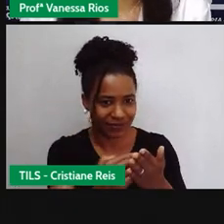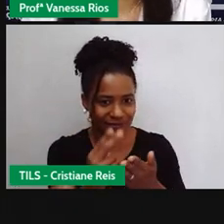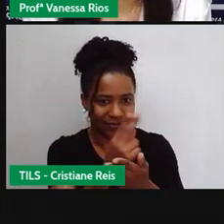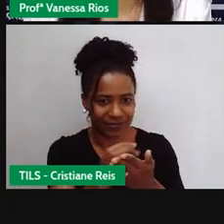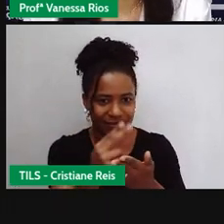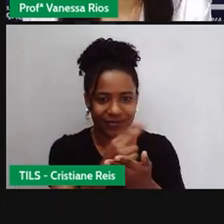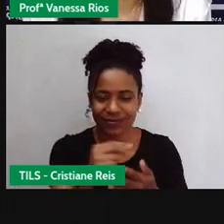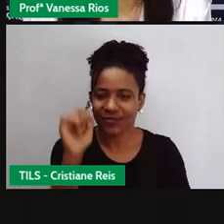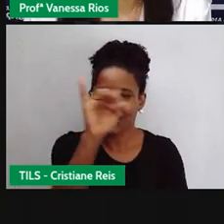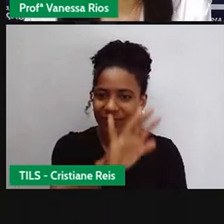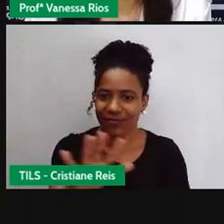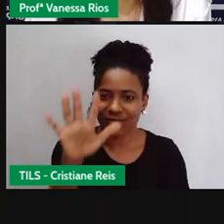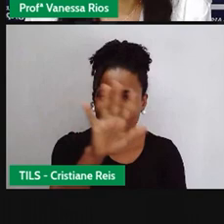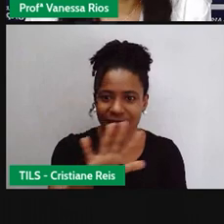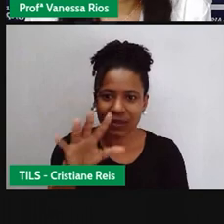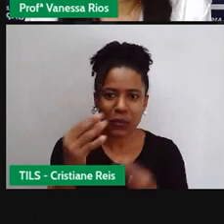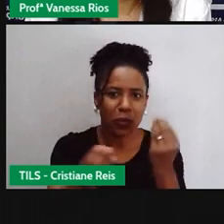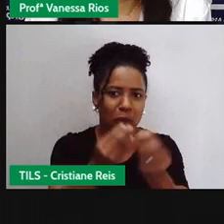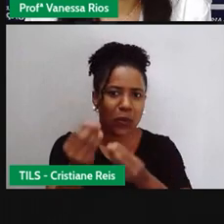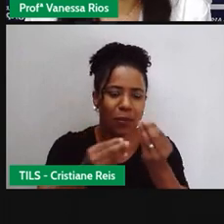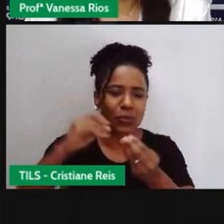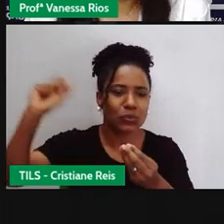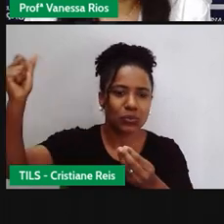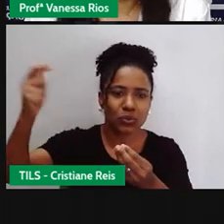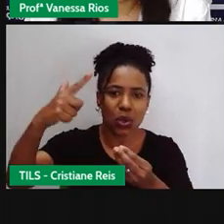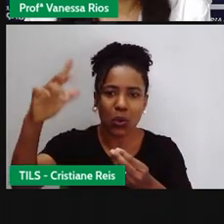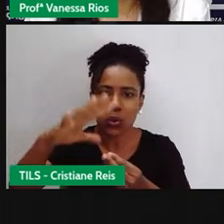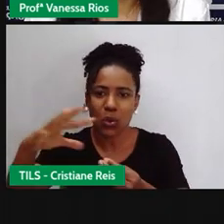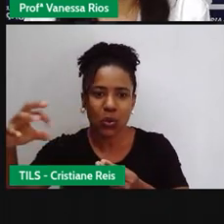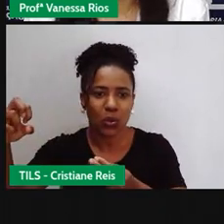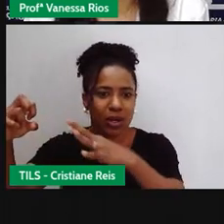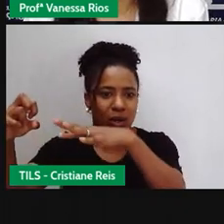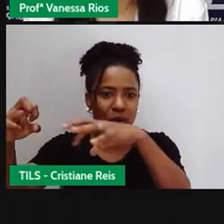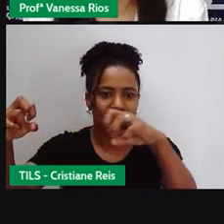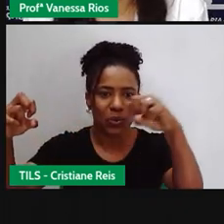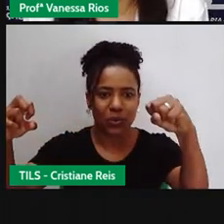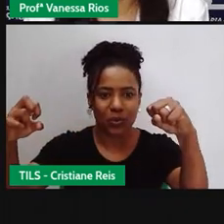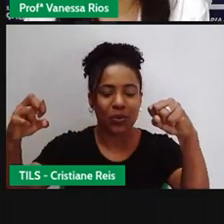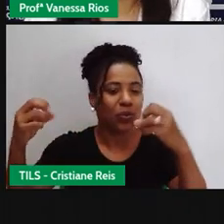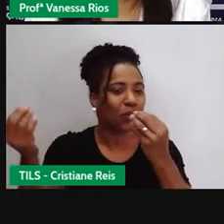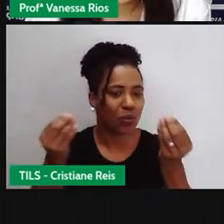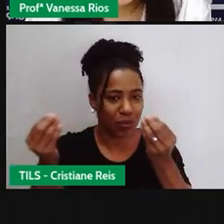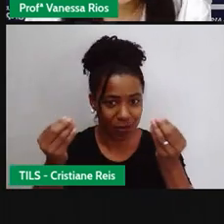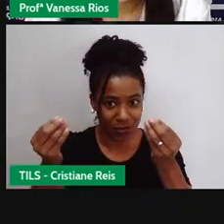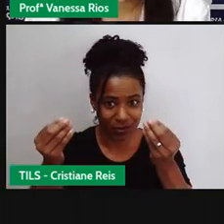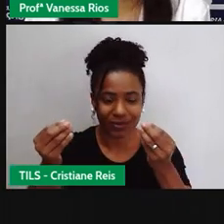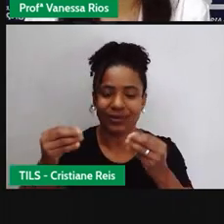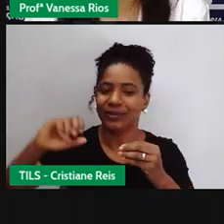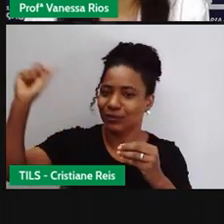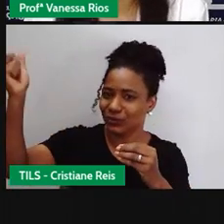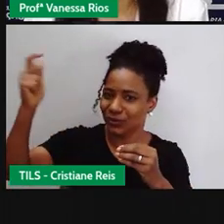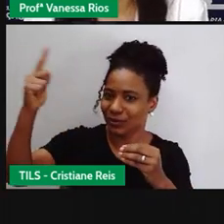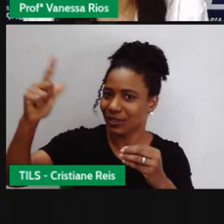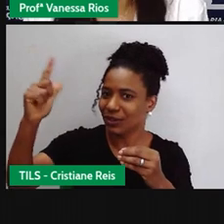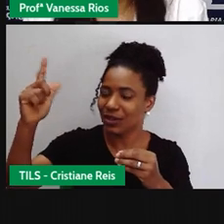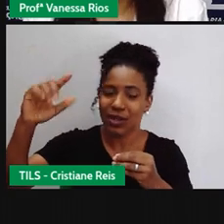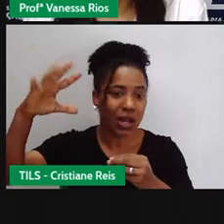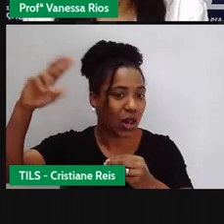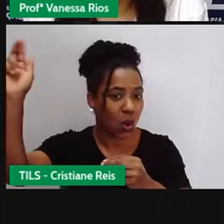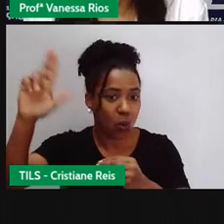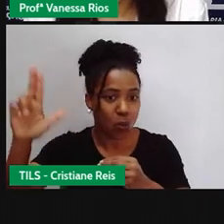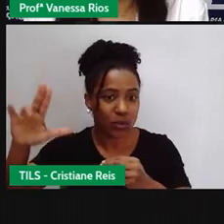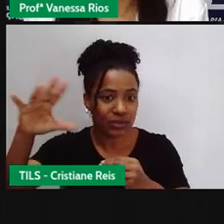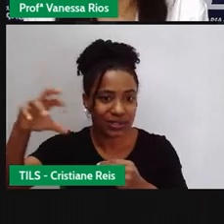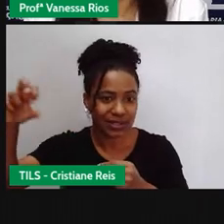como é que essa produção de energia, ela acontece, né, existe a captação da luz e a captação também do